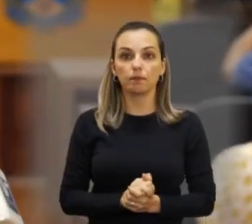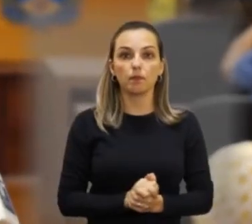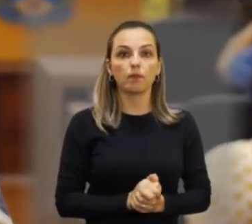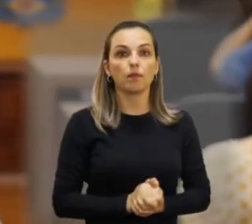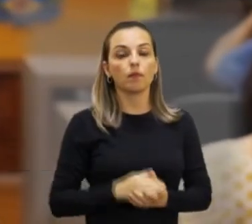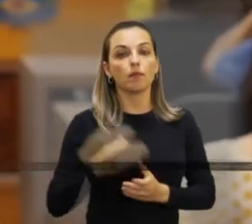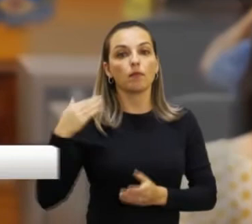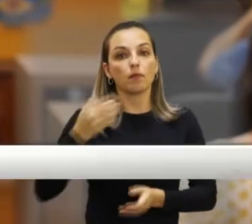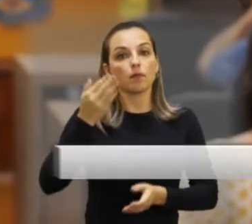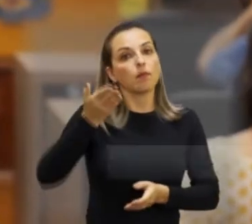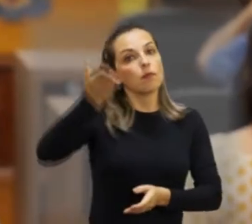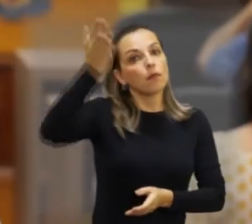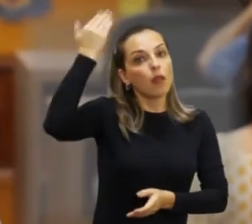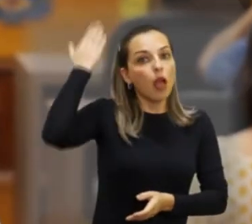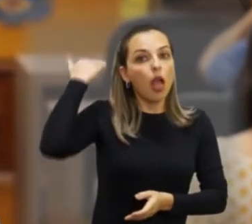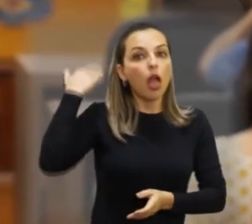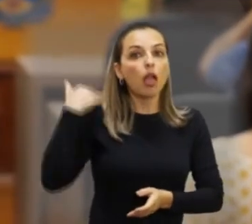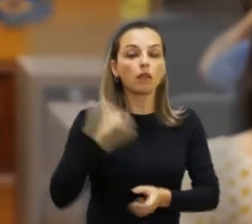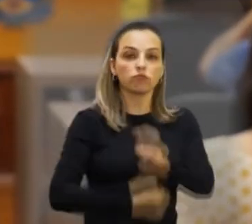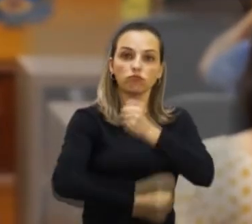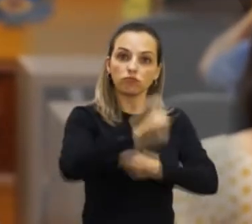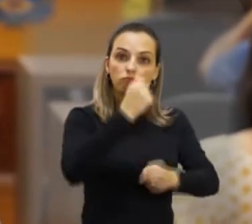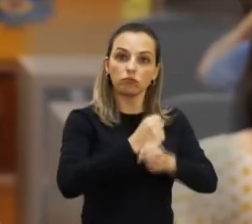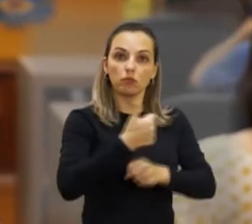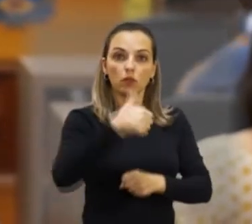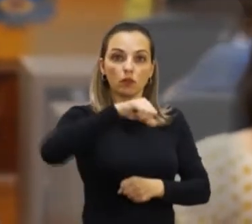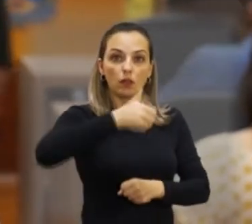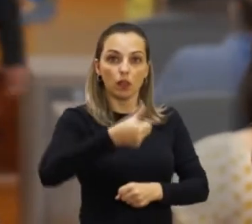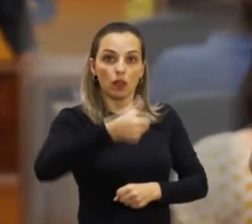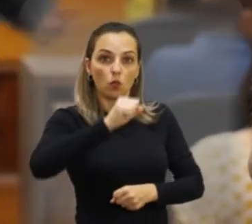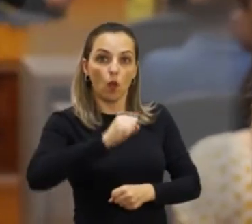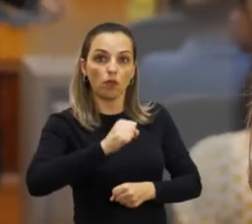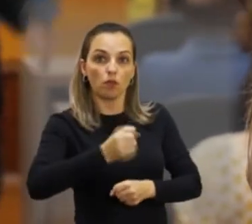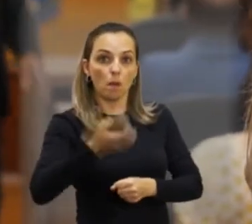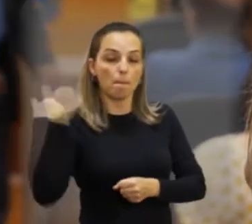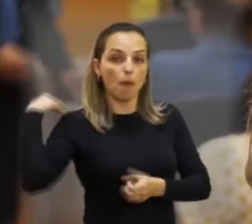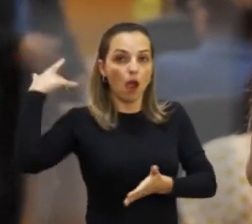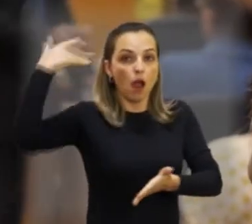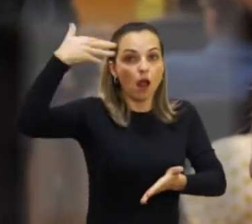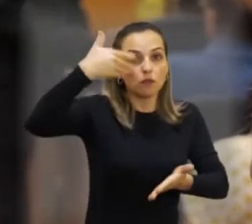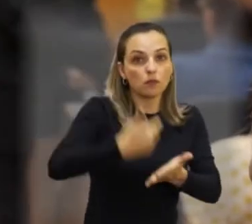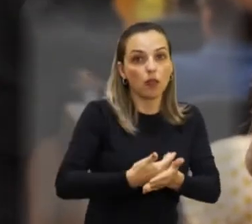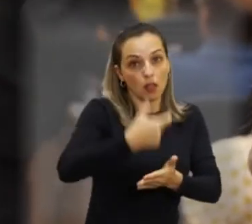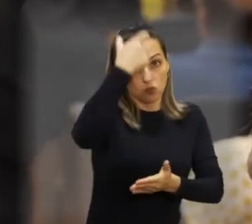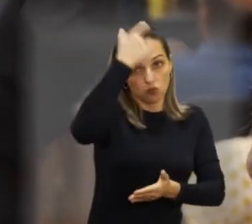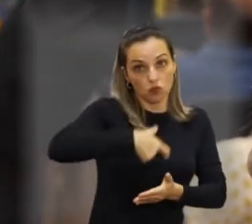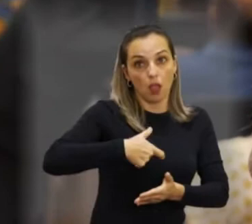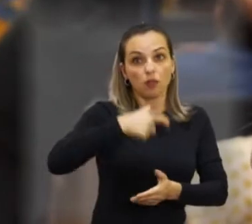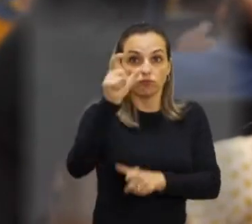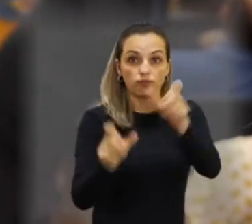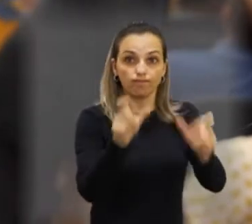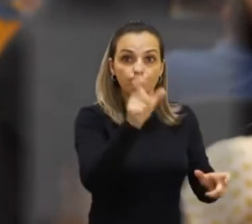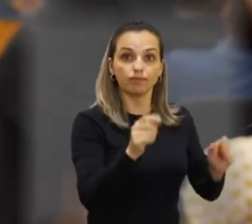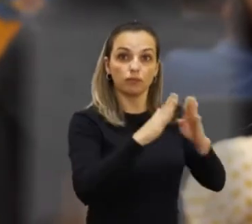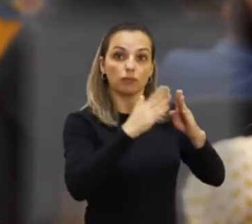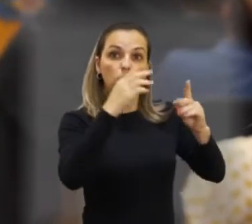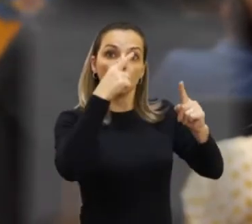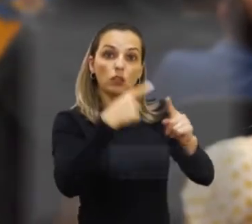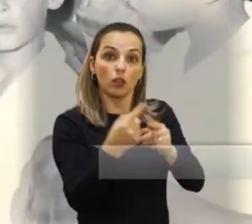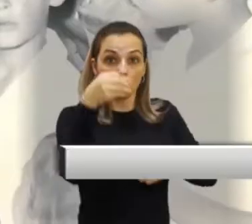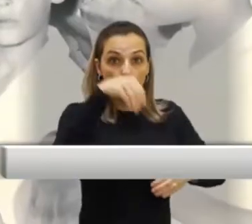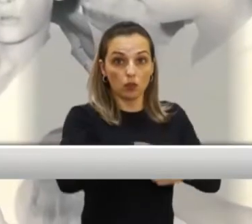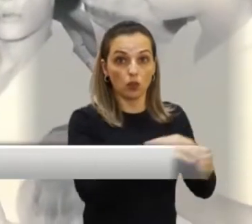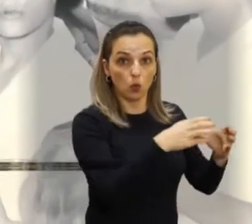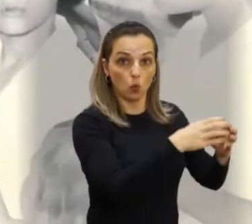anos, desde 1968, que tenho me dedicado ao próximo. Tenho trabalhado com diversas entidades na igreja.